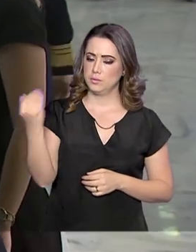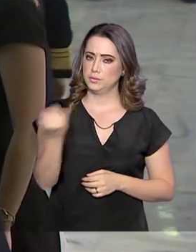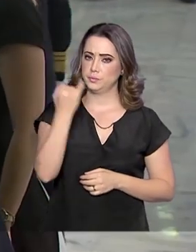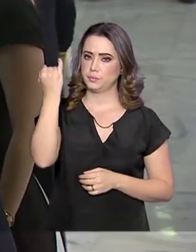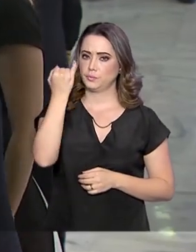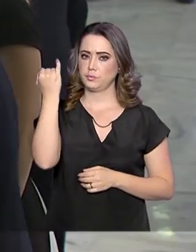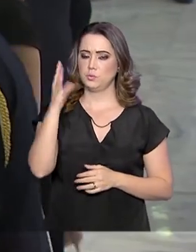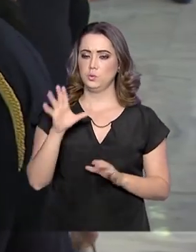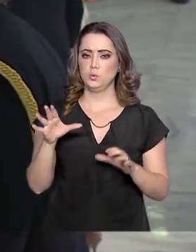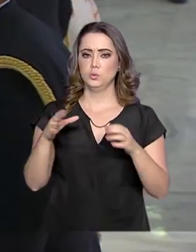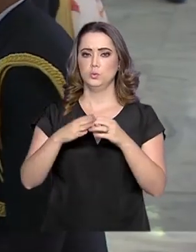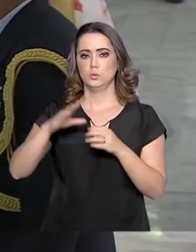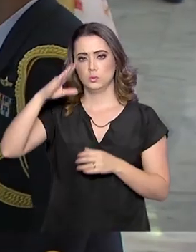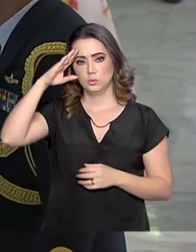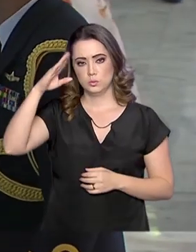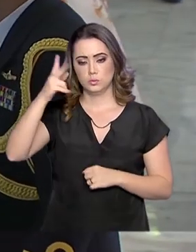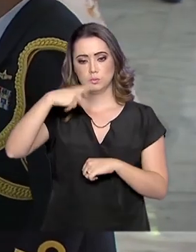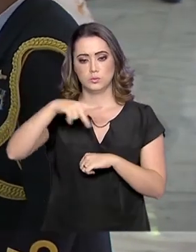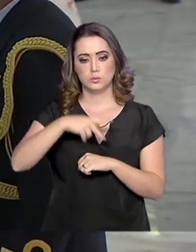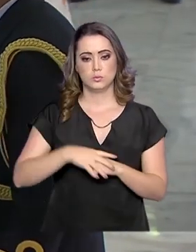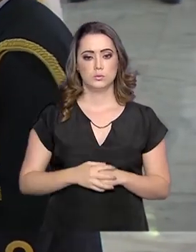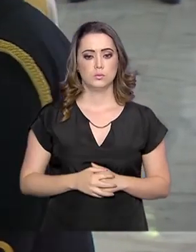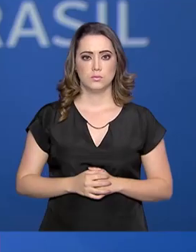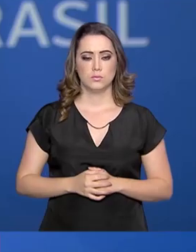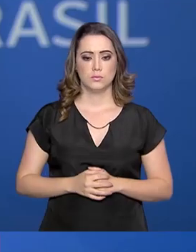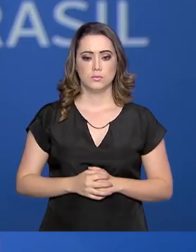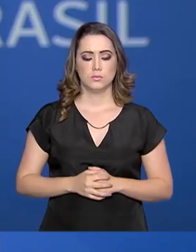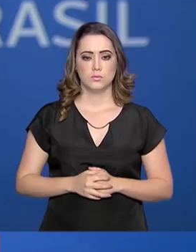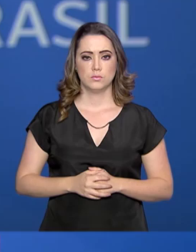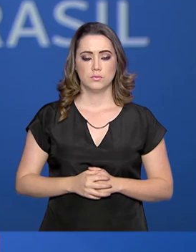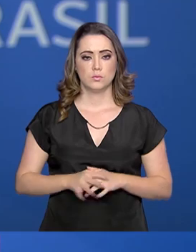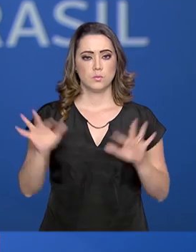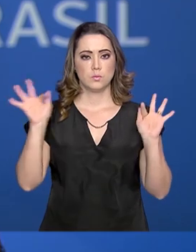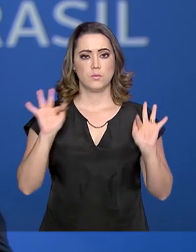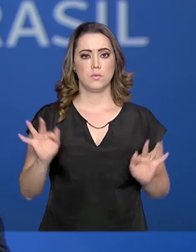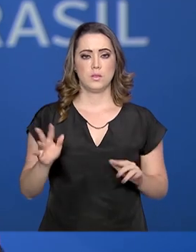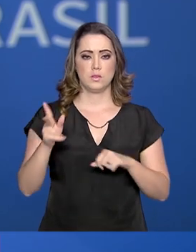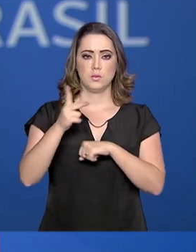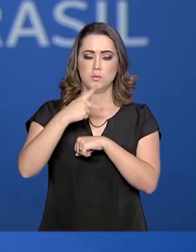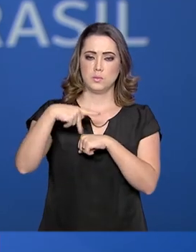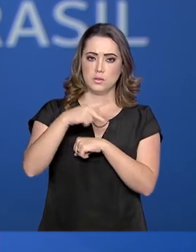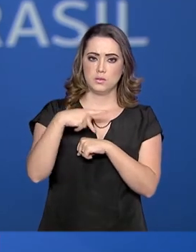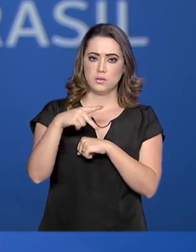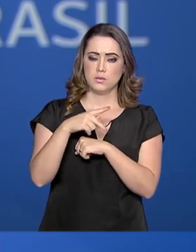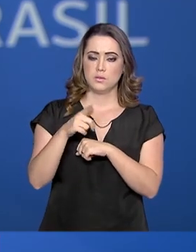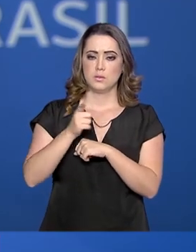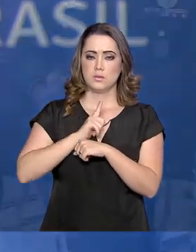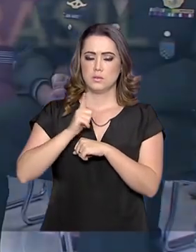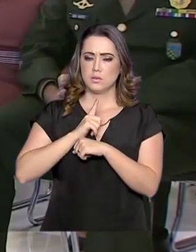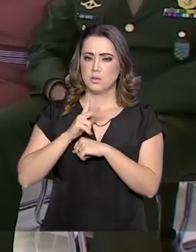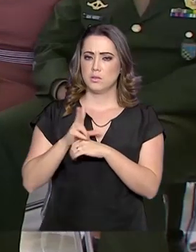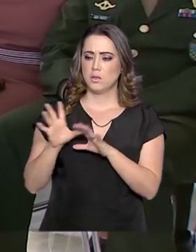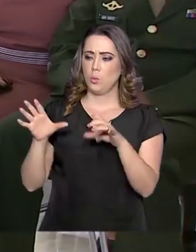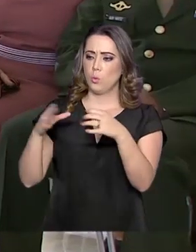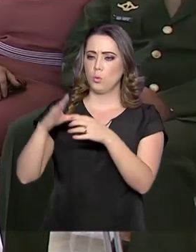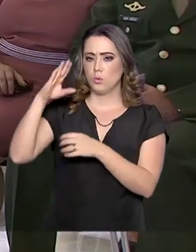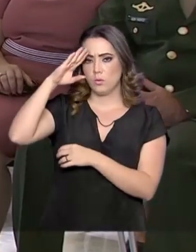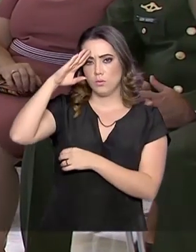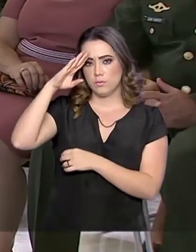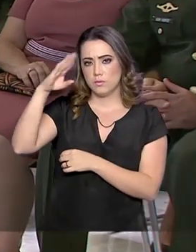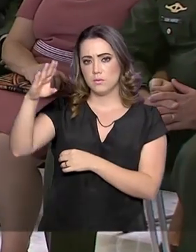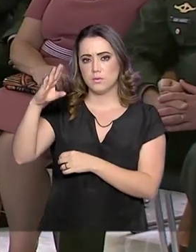importância das Forças Armadas para o país. Feliz é a nação que tem umas Forças Armadas